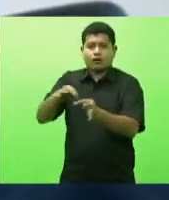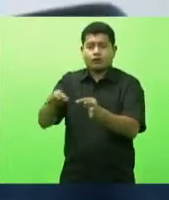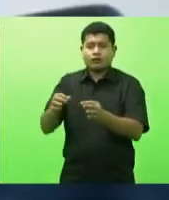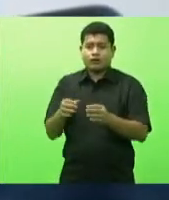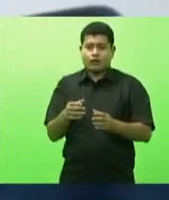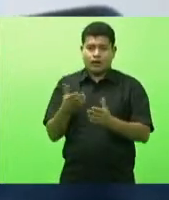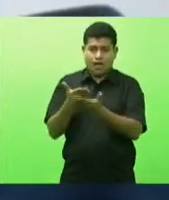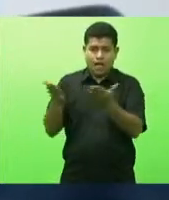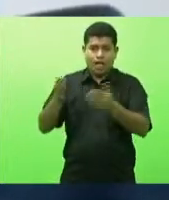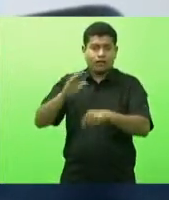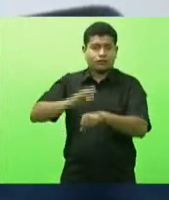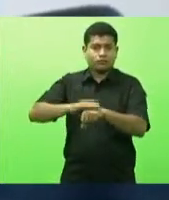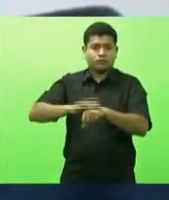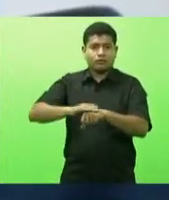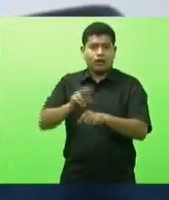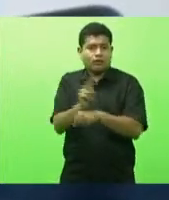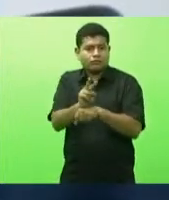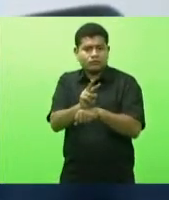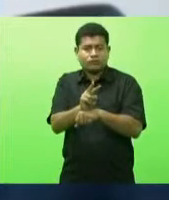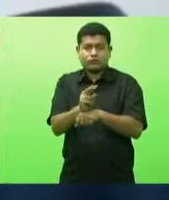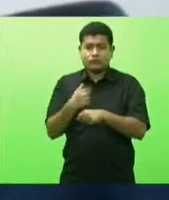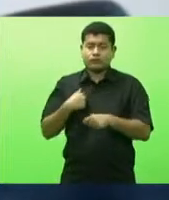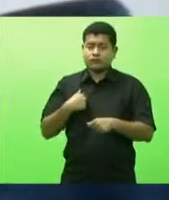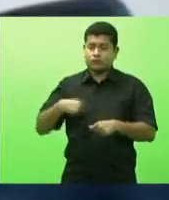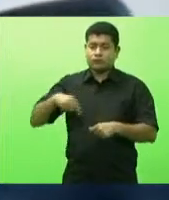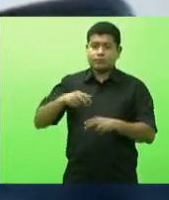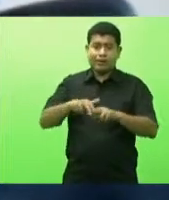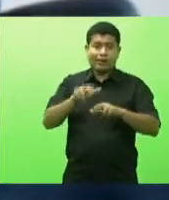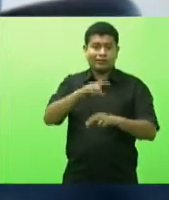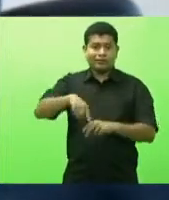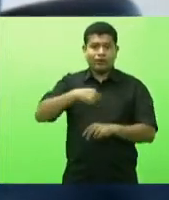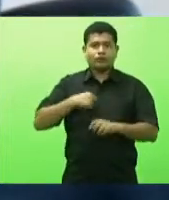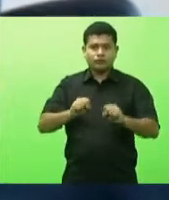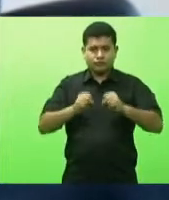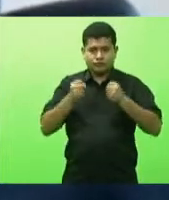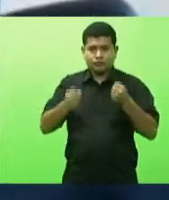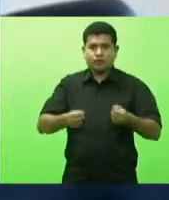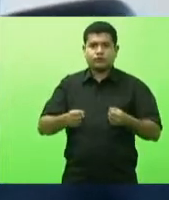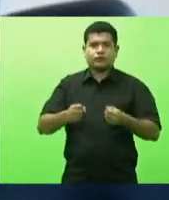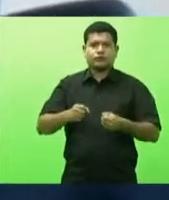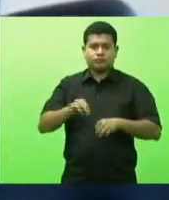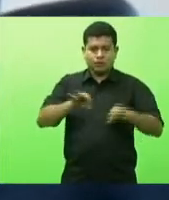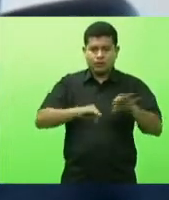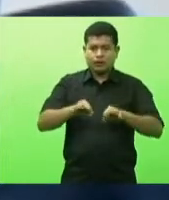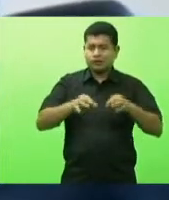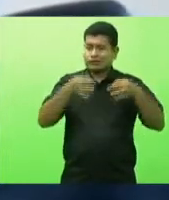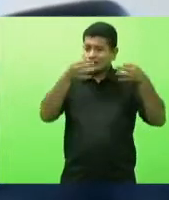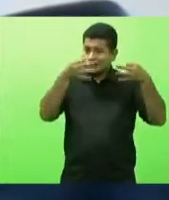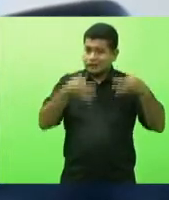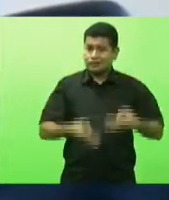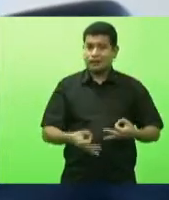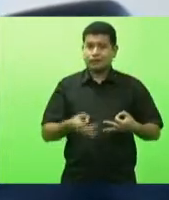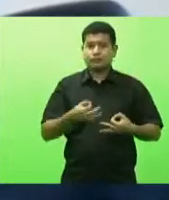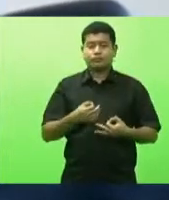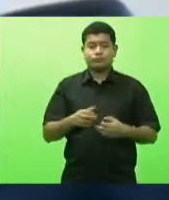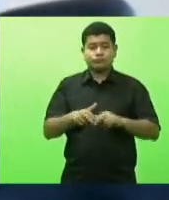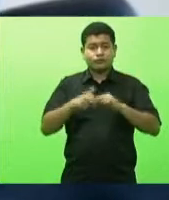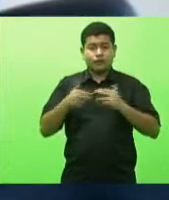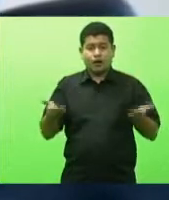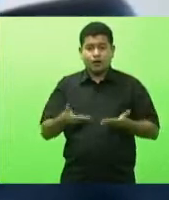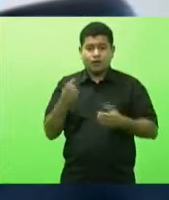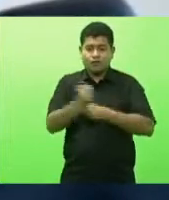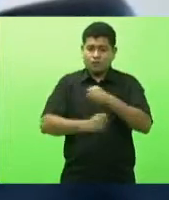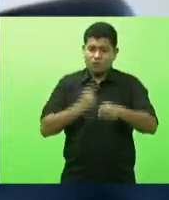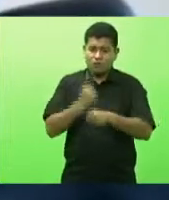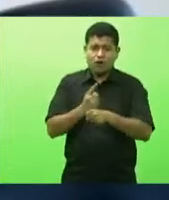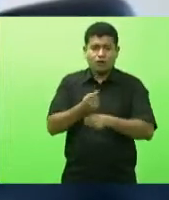nós estamos aqui para oferecer segurança e saúde para a população e por isso que estamos aqui nesse enfrentamento há quase um ano trabalhando todos os dias como